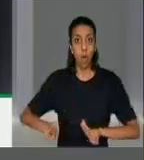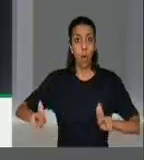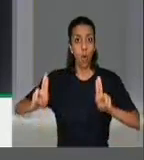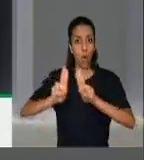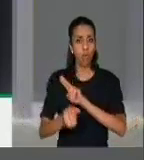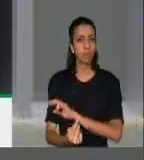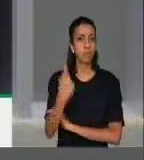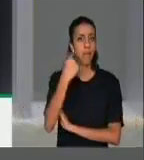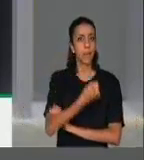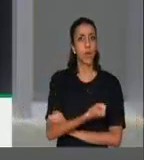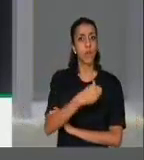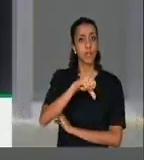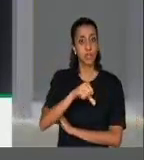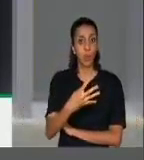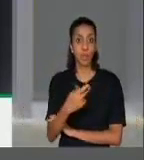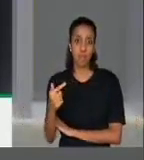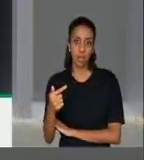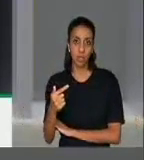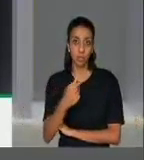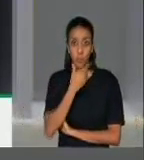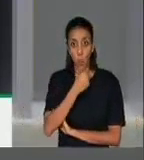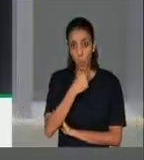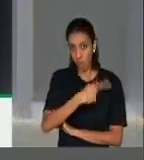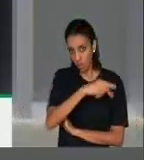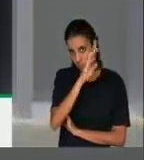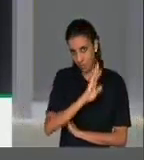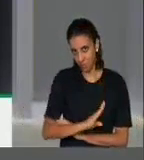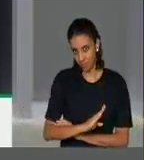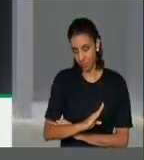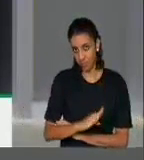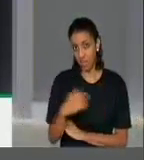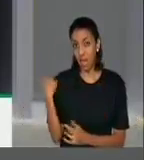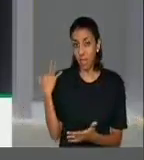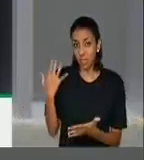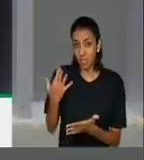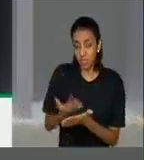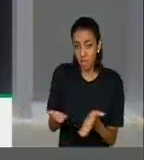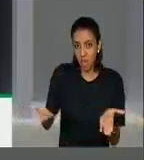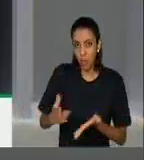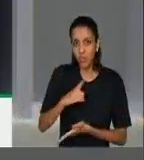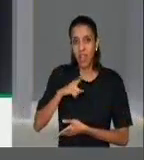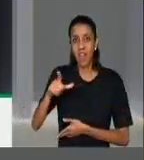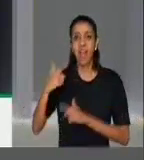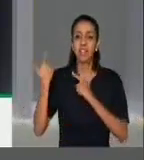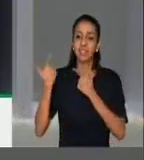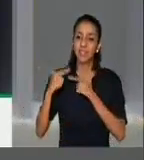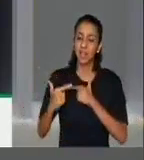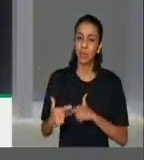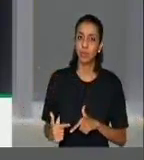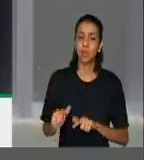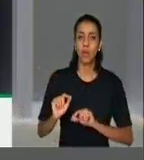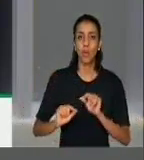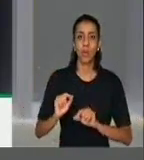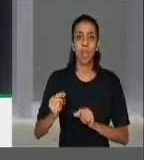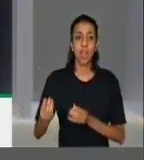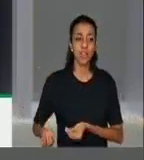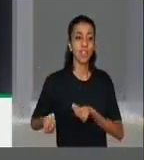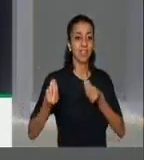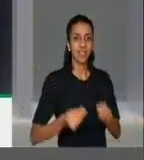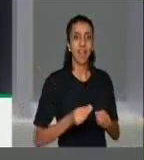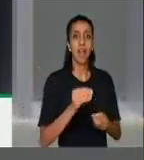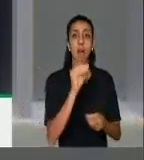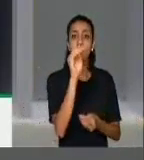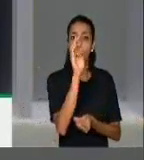e de a instituição até hoje manter a tradição de conferir ao